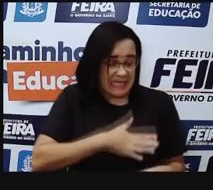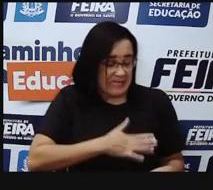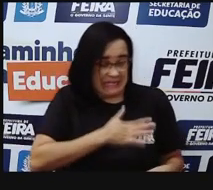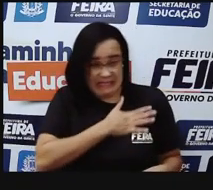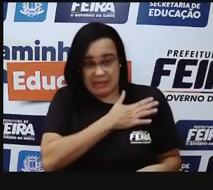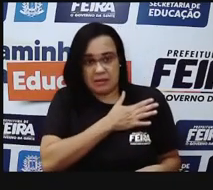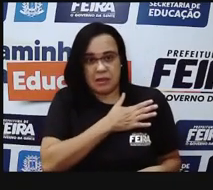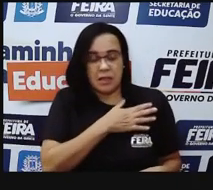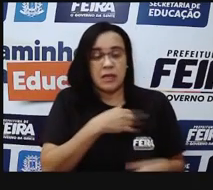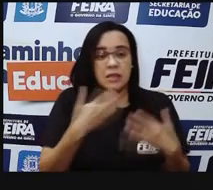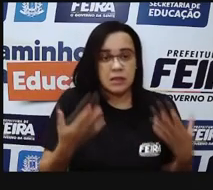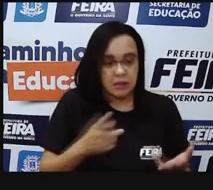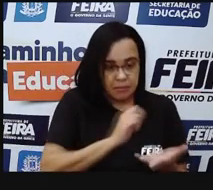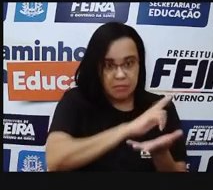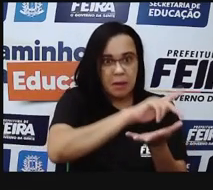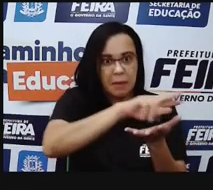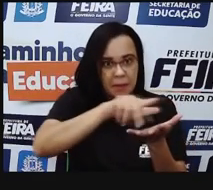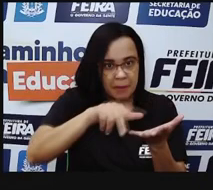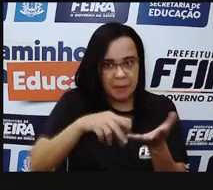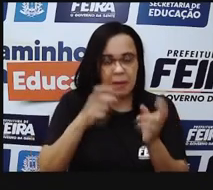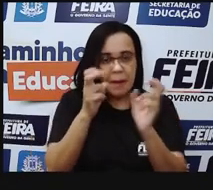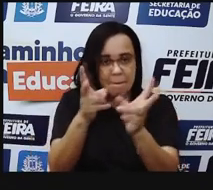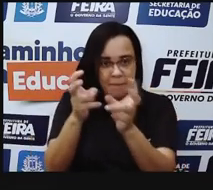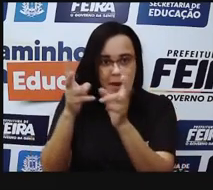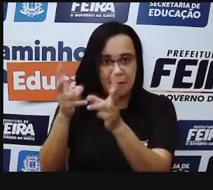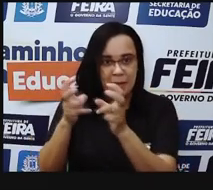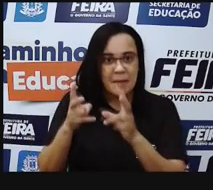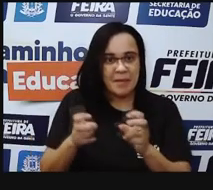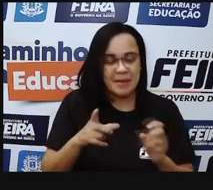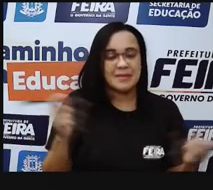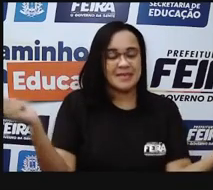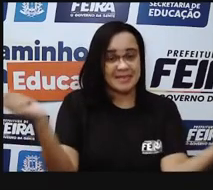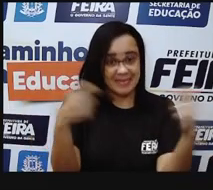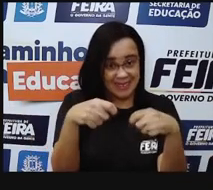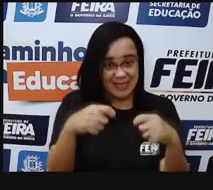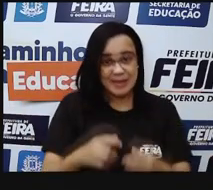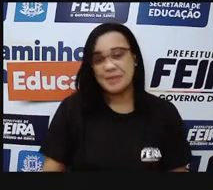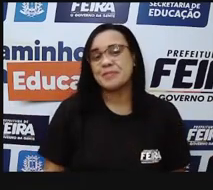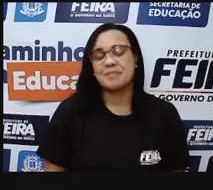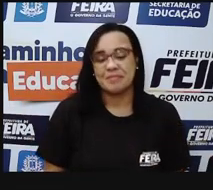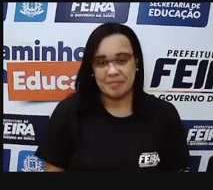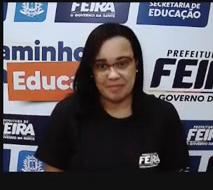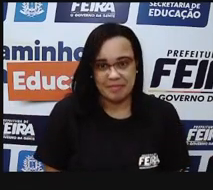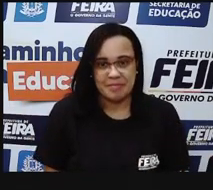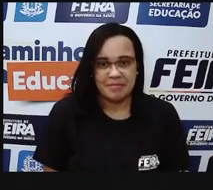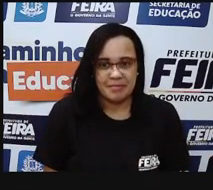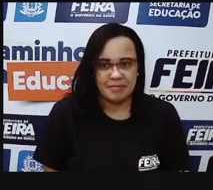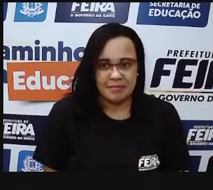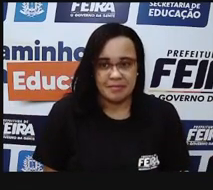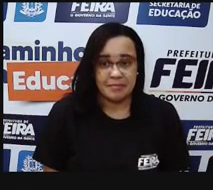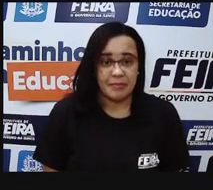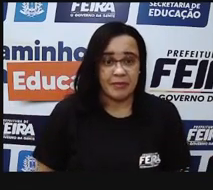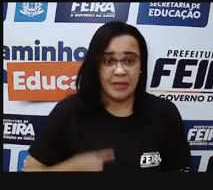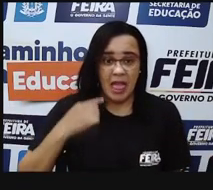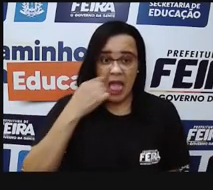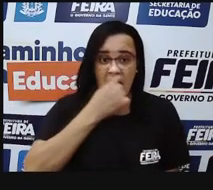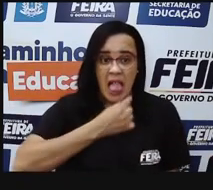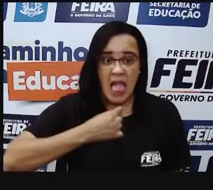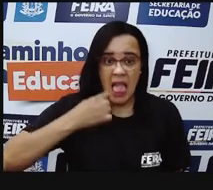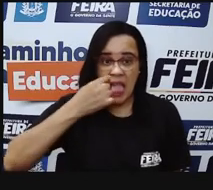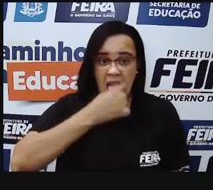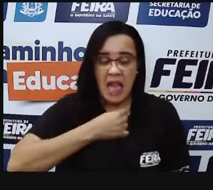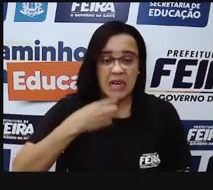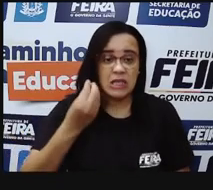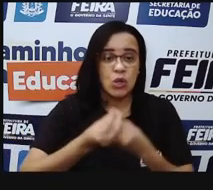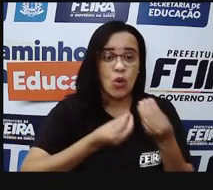famílias químicas, reconhecem várias famílias químicas que dão essa sensação de amargar. E essa região humana, que